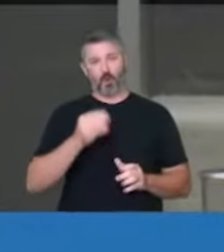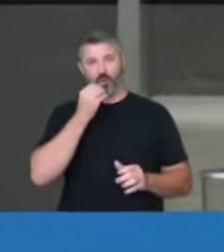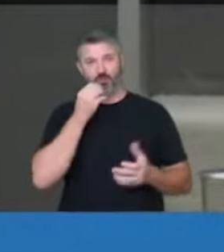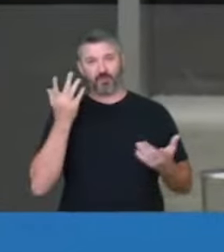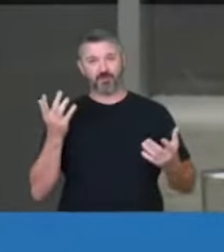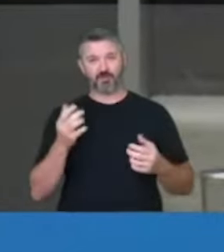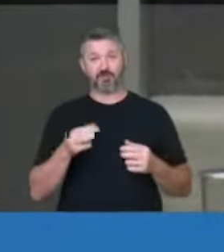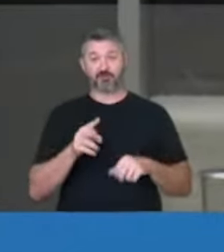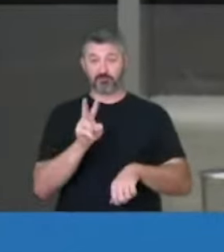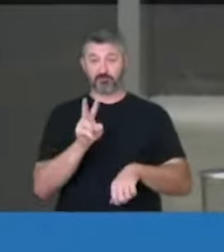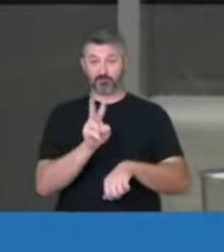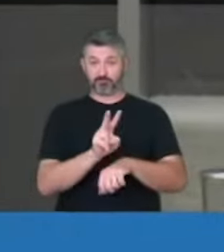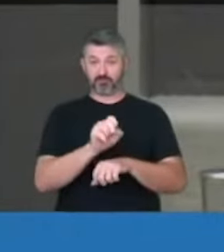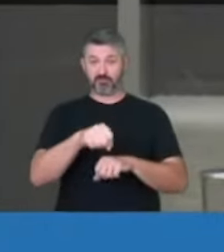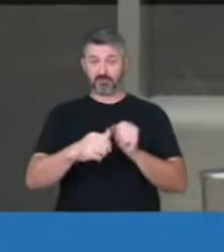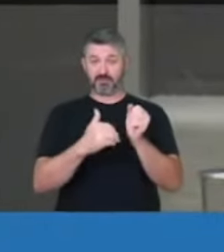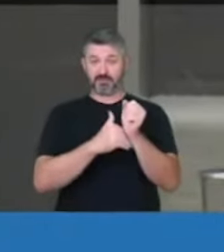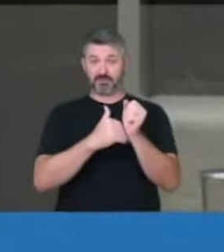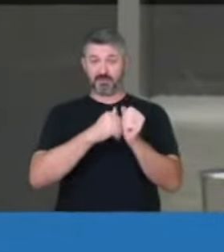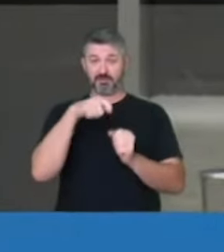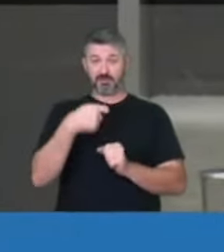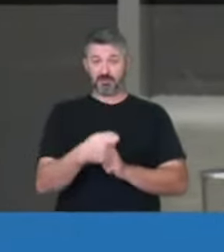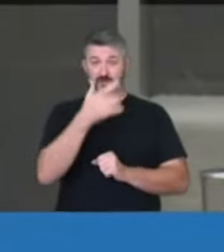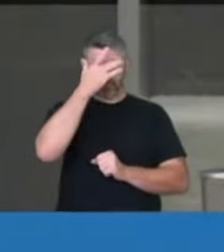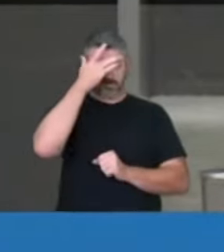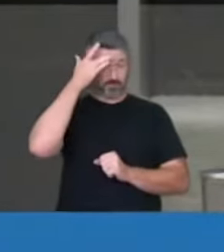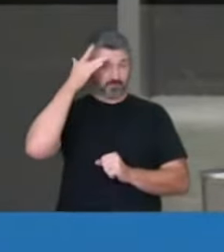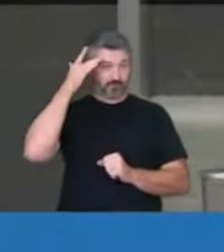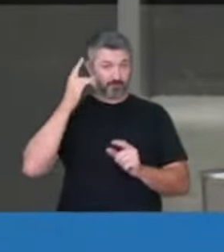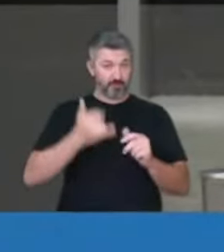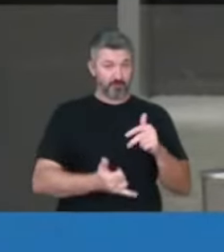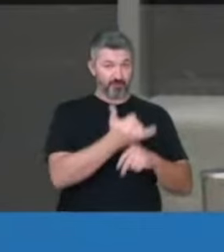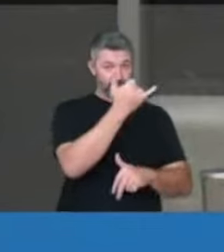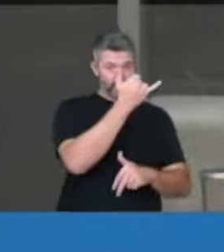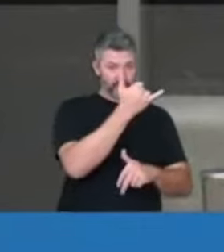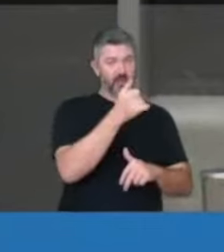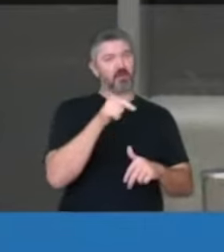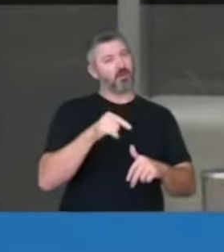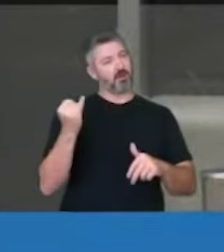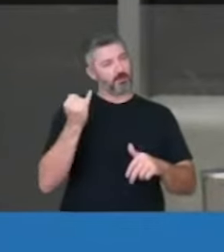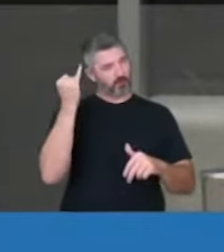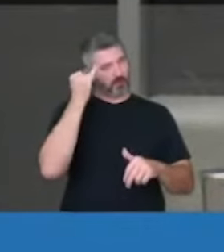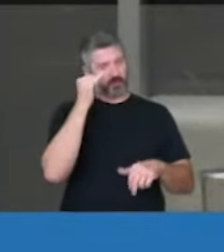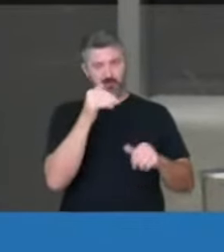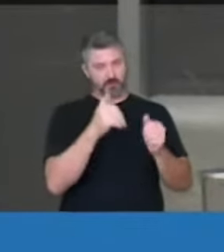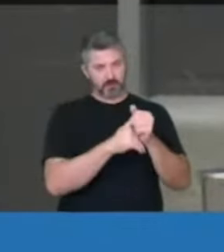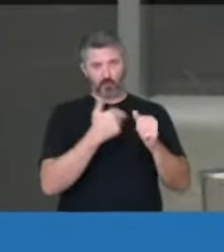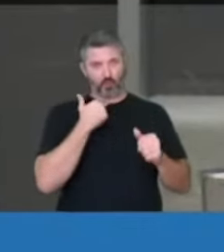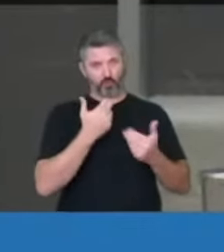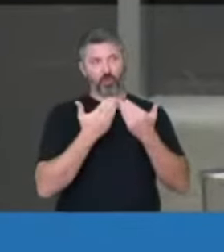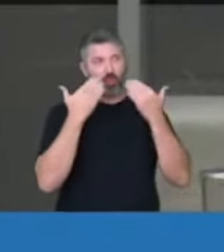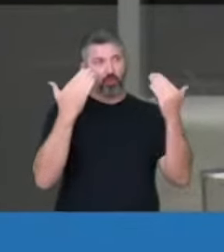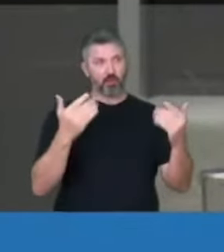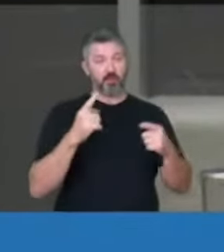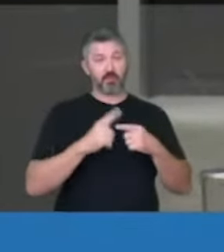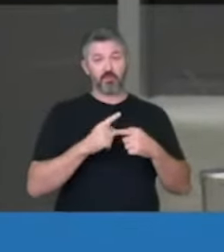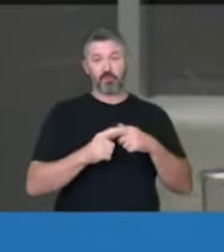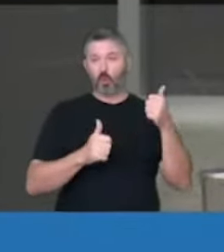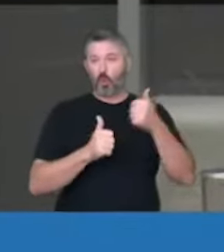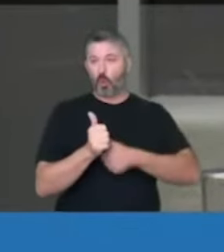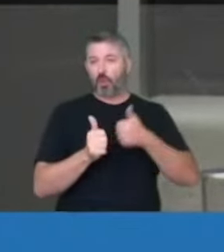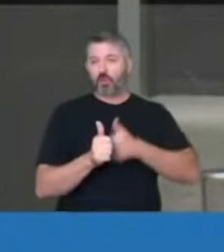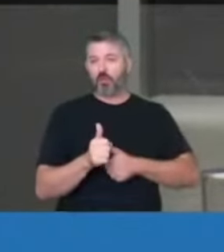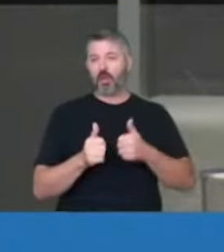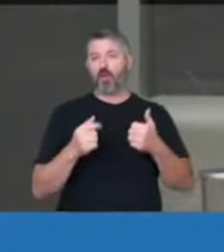resguardando o sigilo da pessoa ofendida. Isso também é muito importante, porque às vezes o combate a determinados